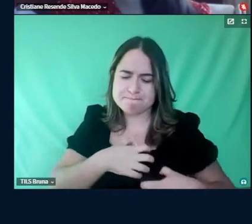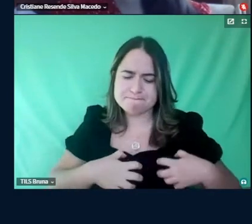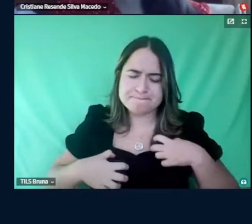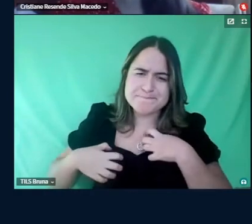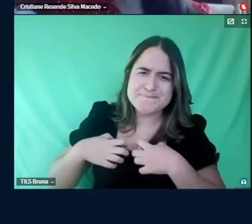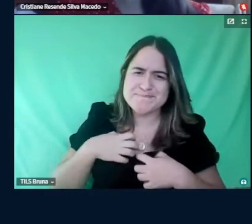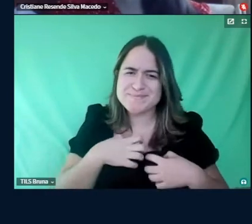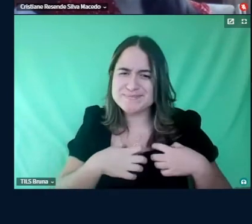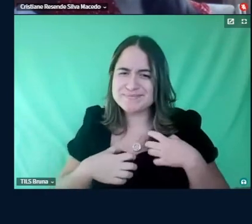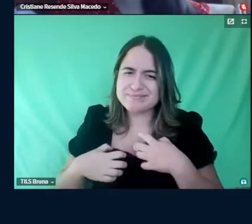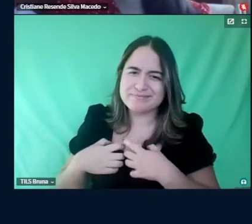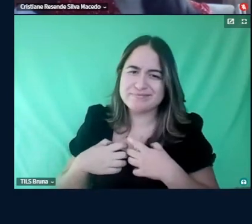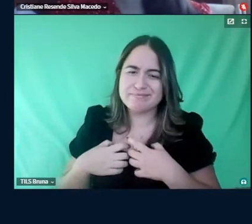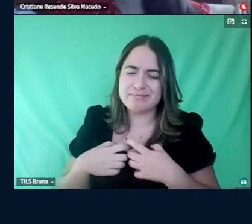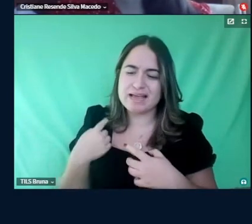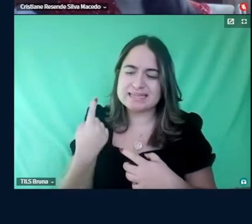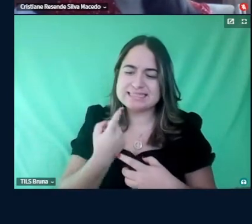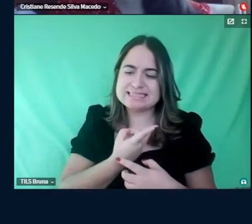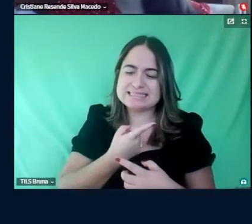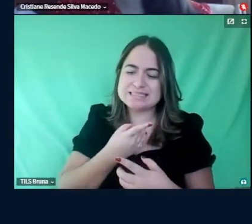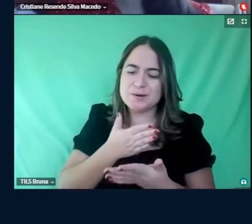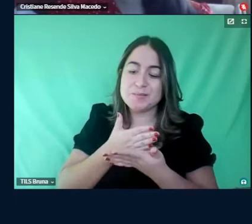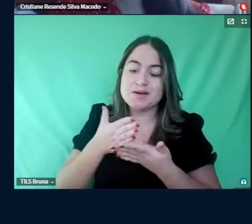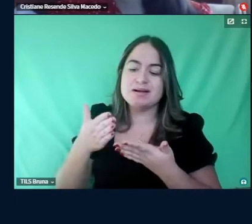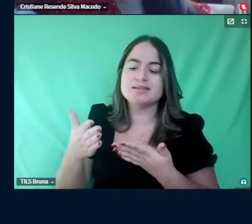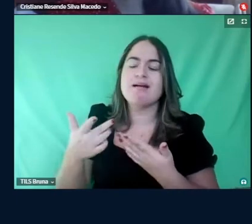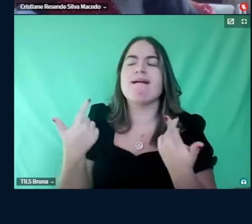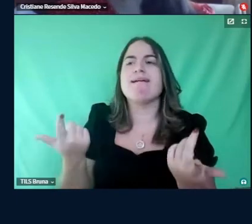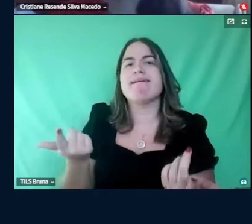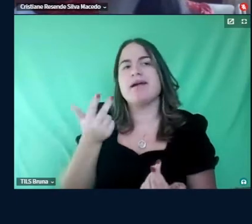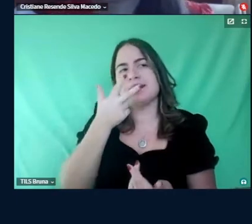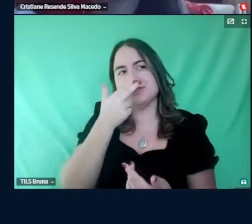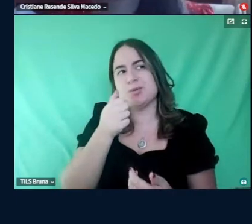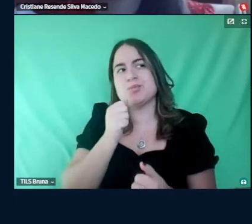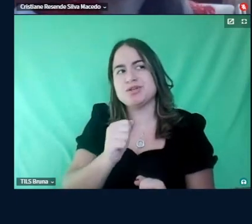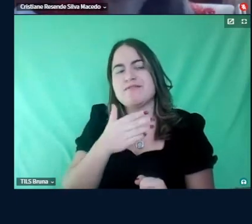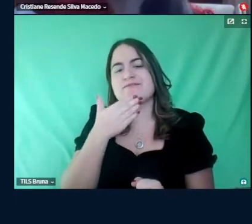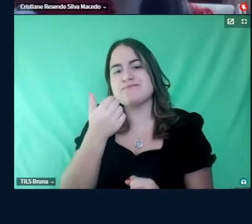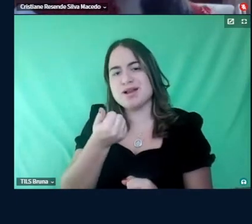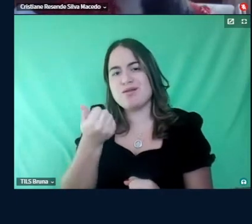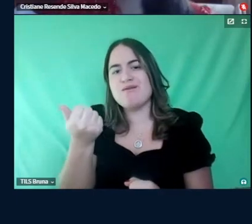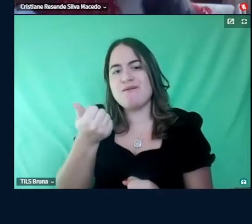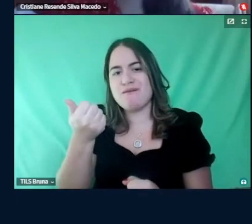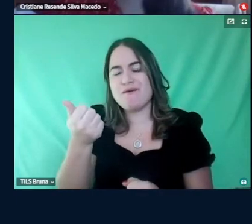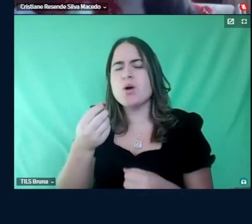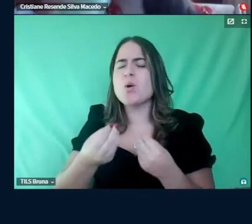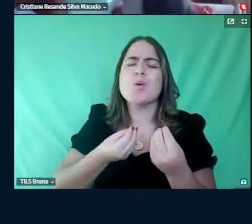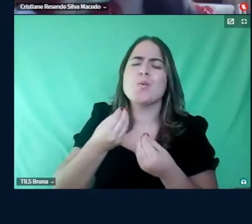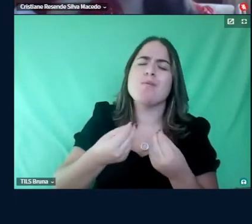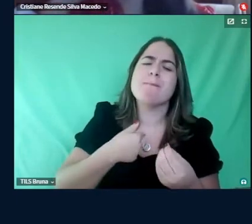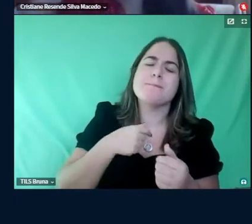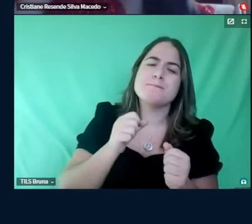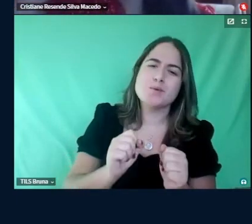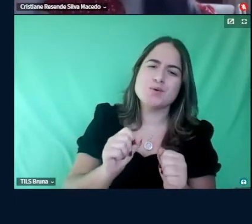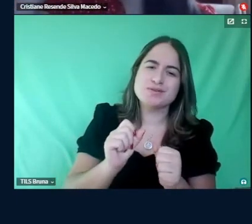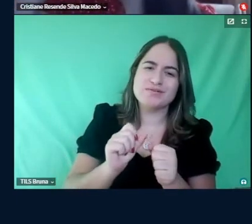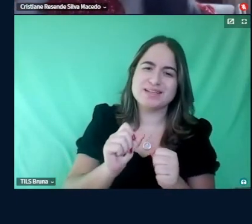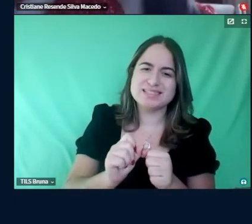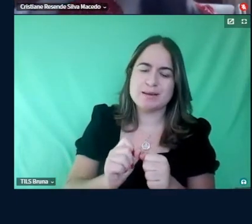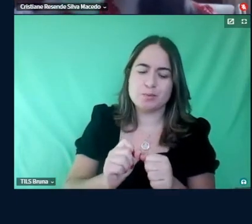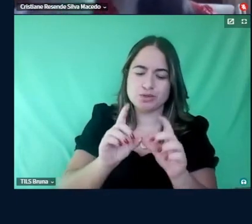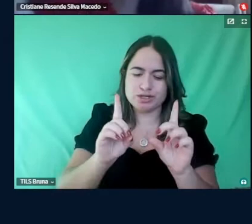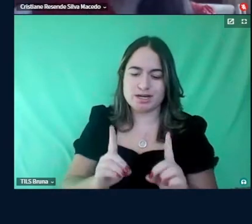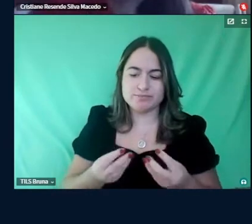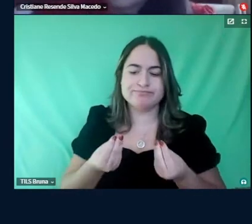nos leva a pensar, não, mas eu poderia ter feito melhor, como eu posso fazer para garantir esse direito?